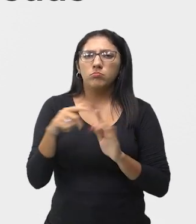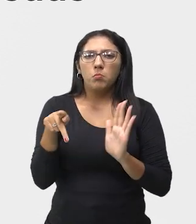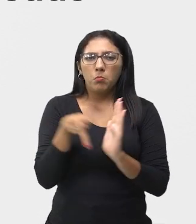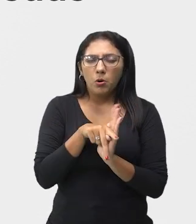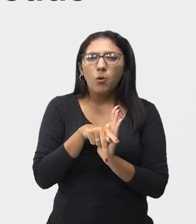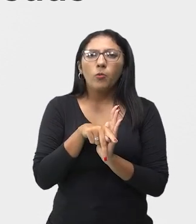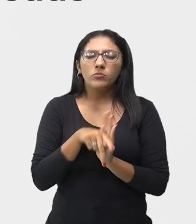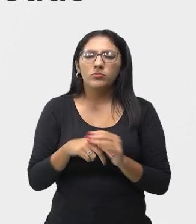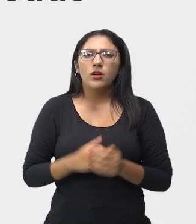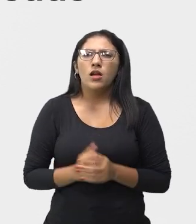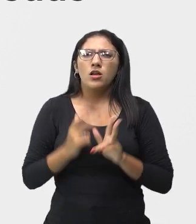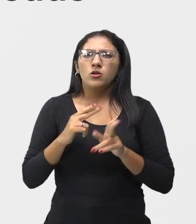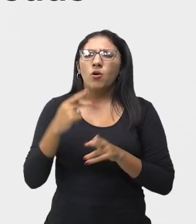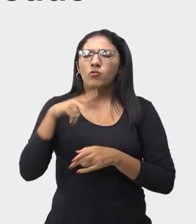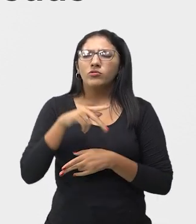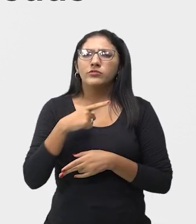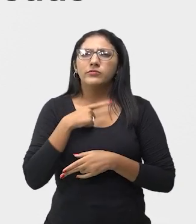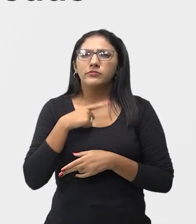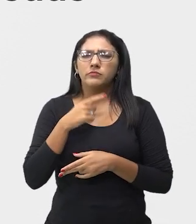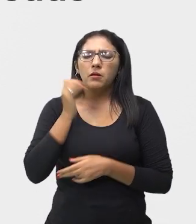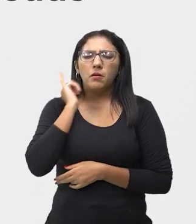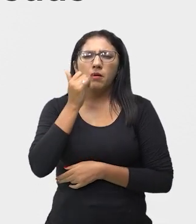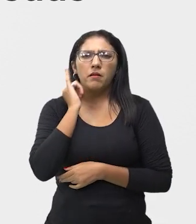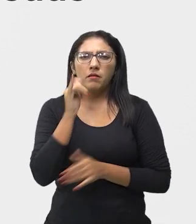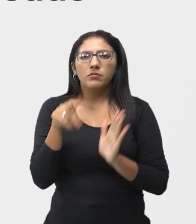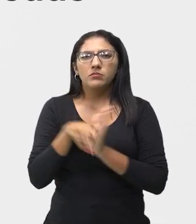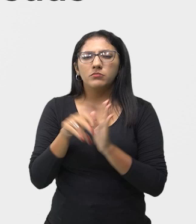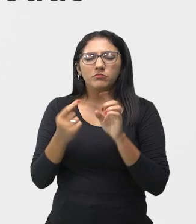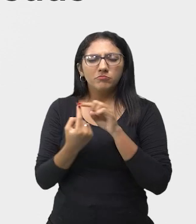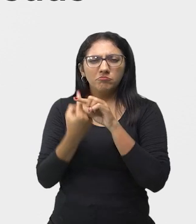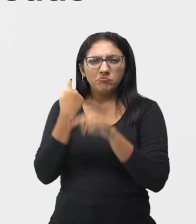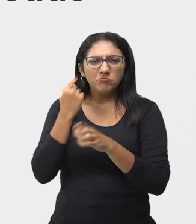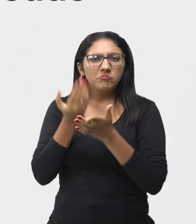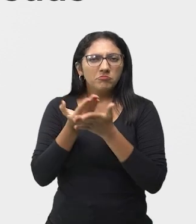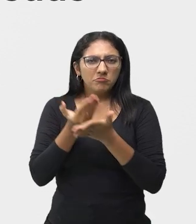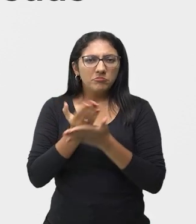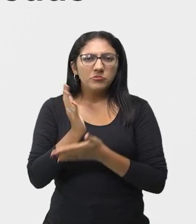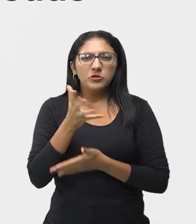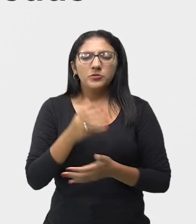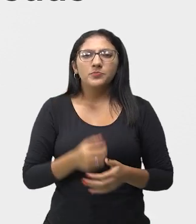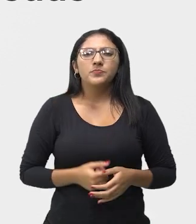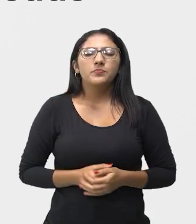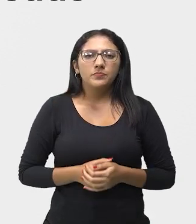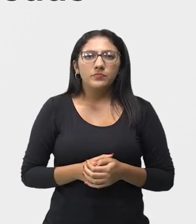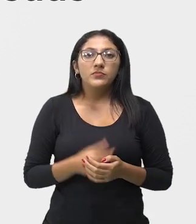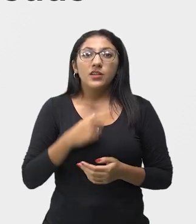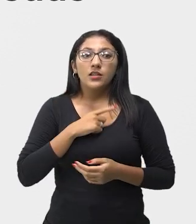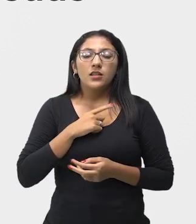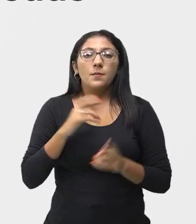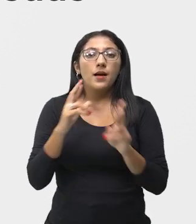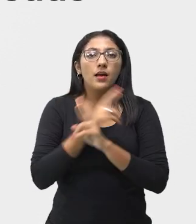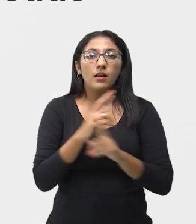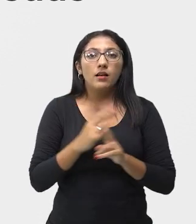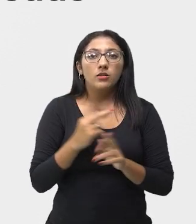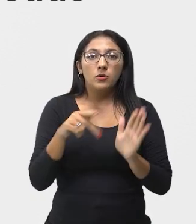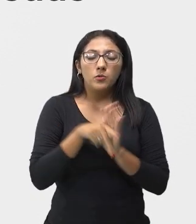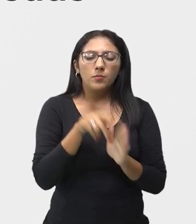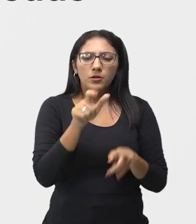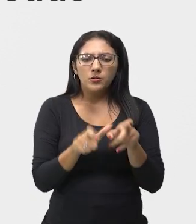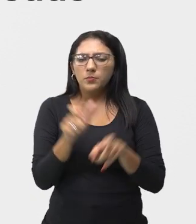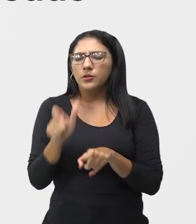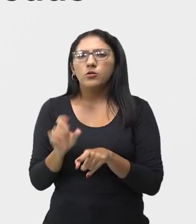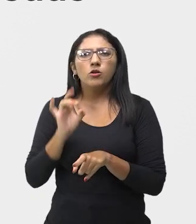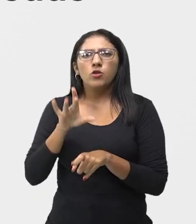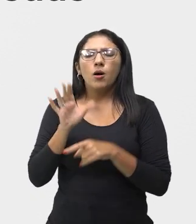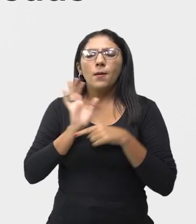como vocês já fizeram nas últimas aulas. Então, existe uma narração em que os atores vão